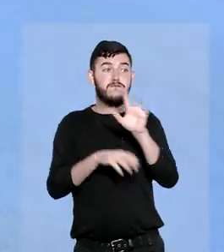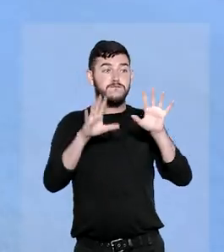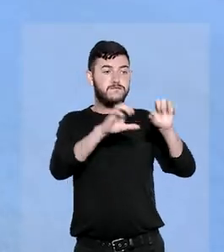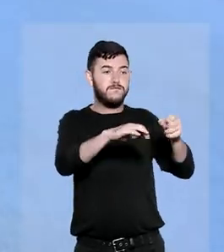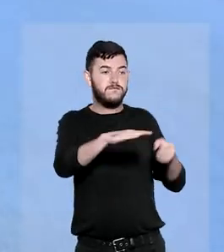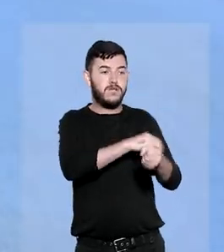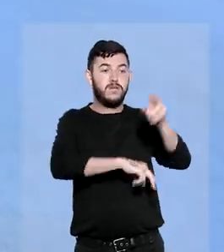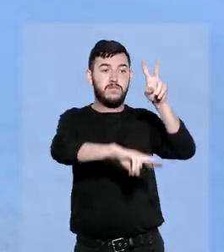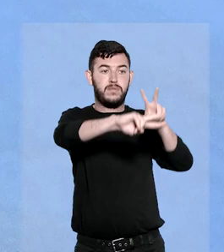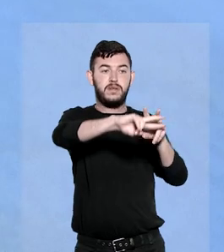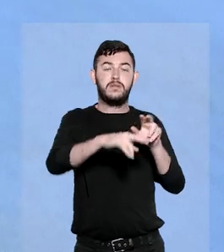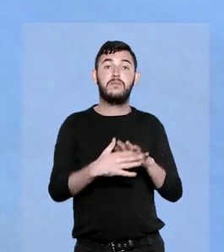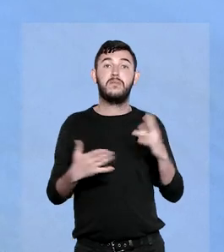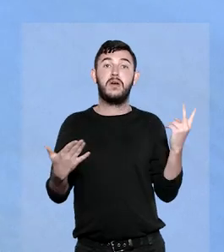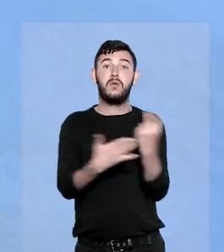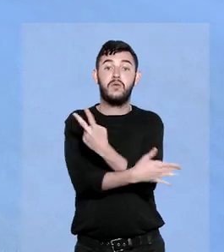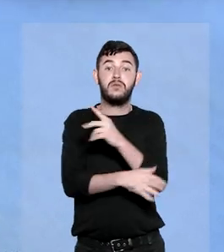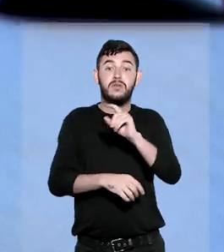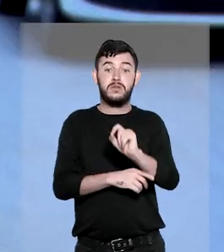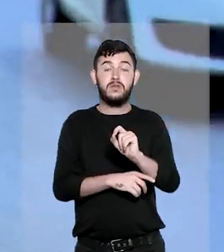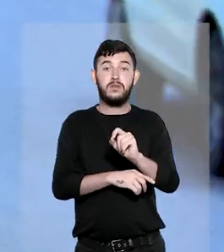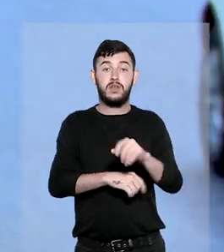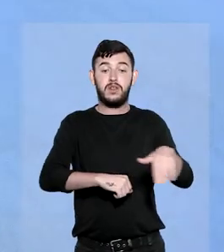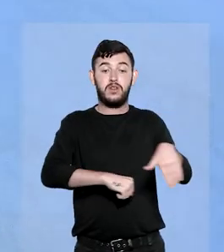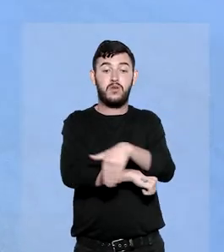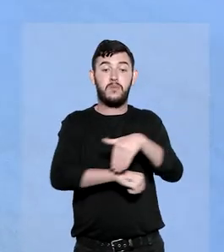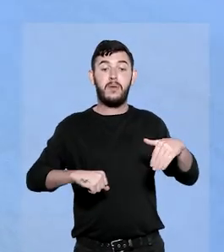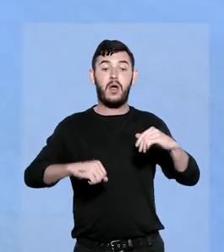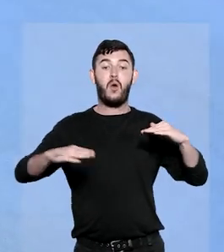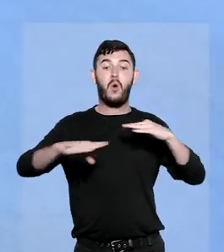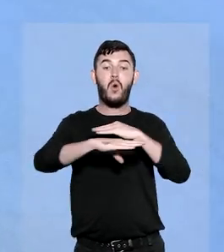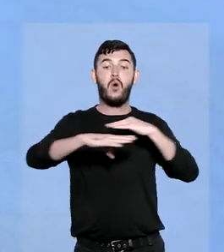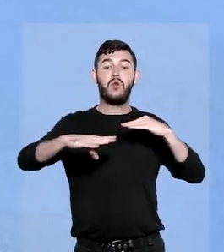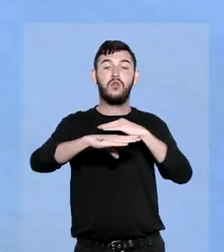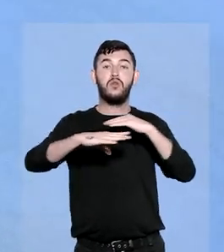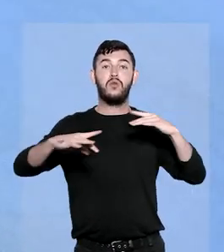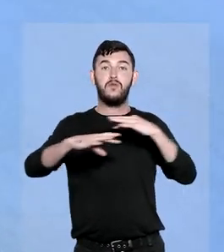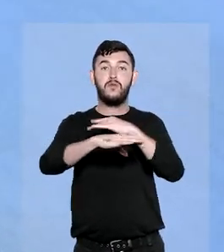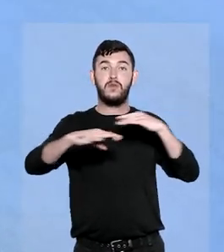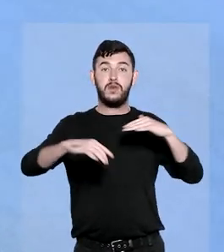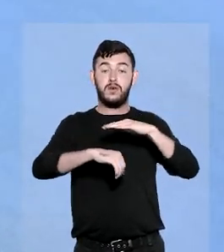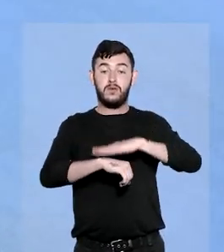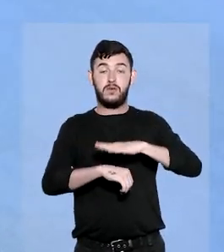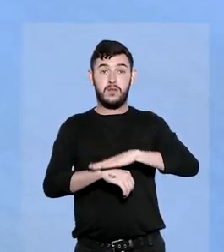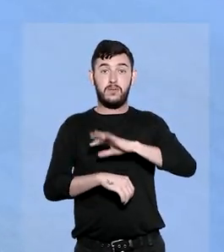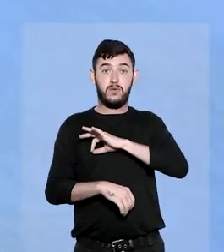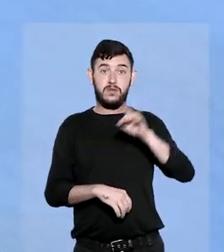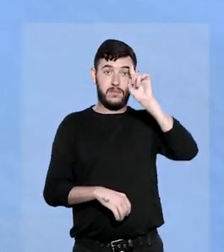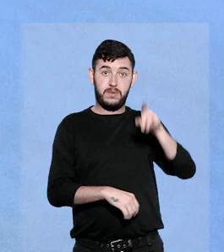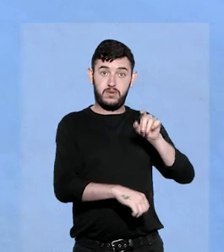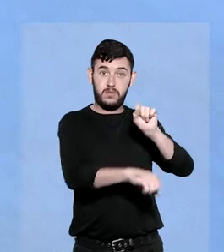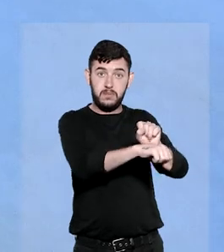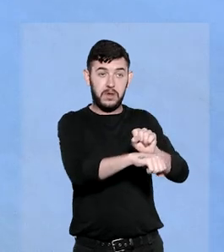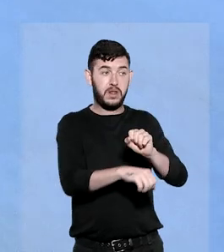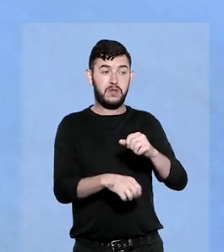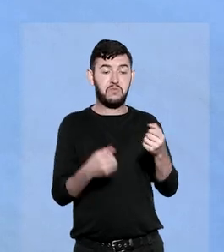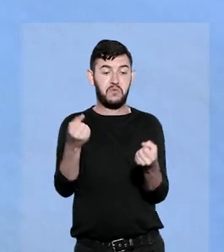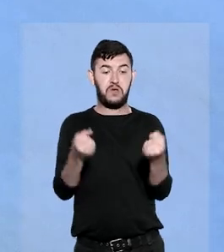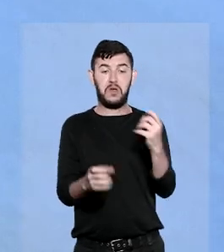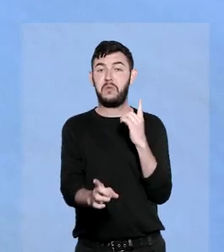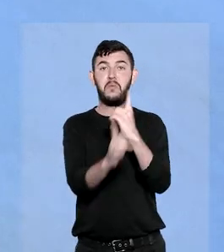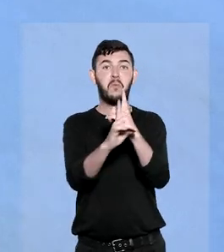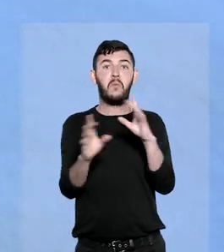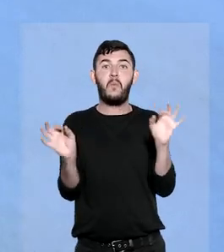o caso aconteceu em uma rodovia, quando policiais deram ordem de parada ao réu. Na abordagem, nada de ilícito foi encontrado no